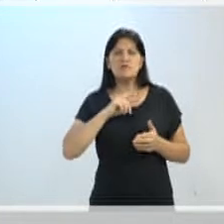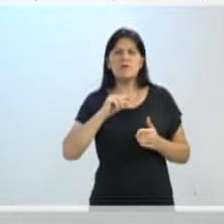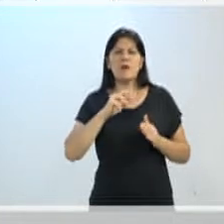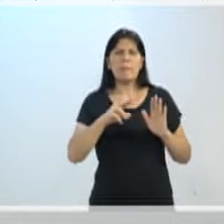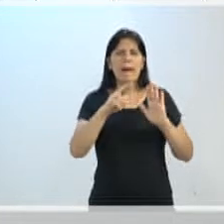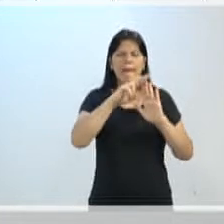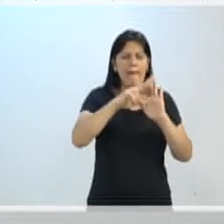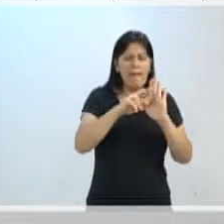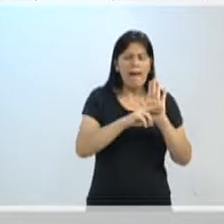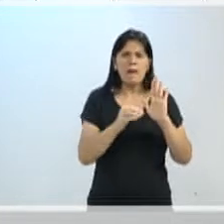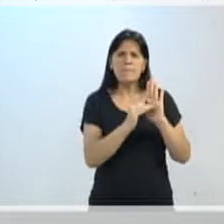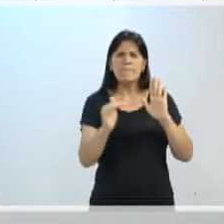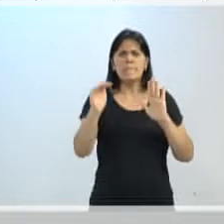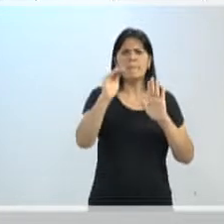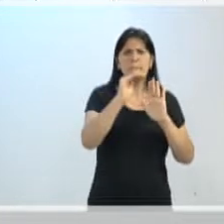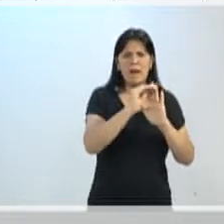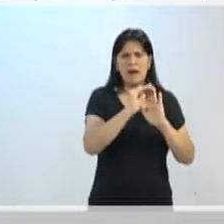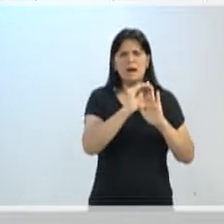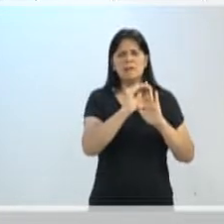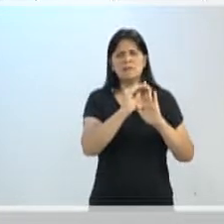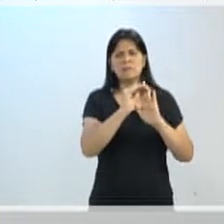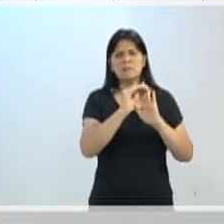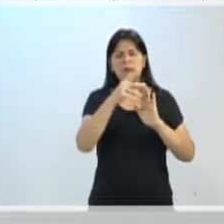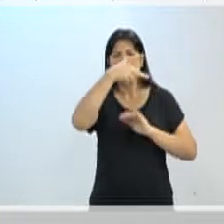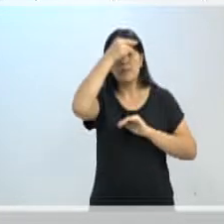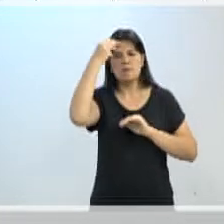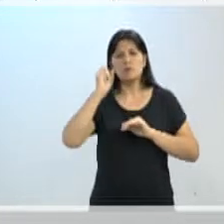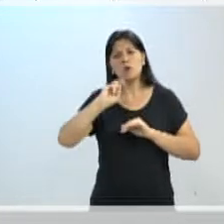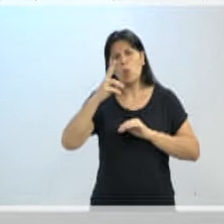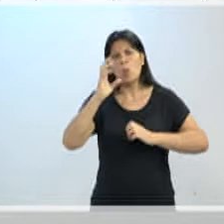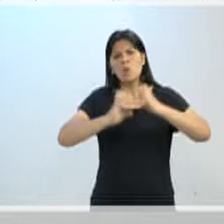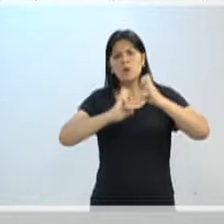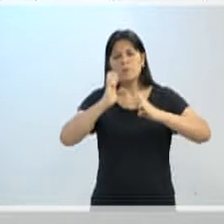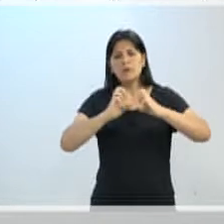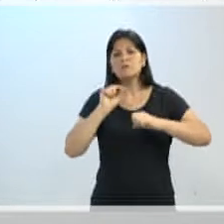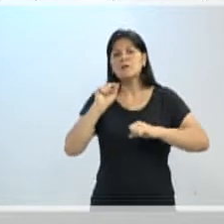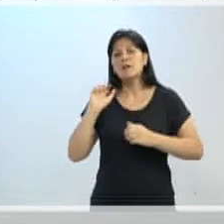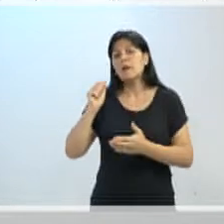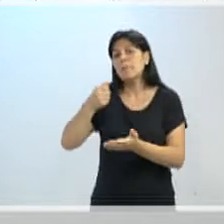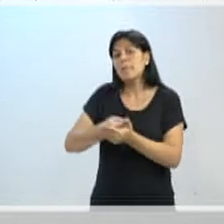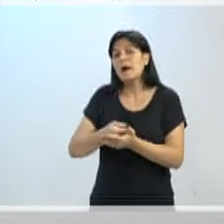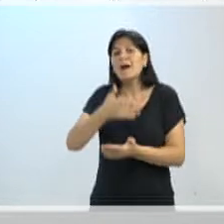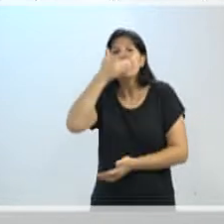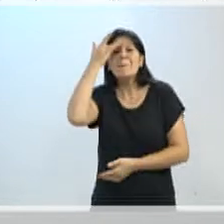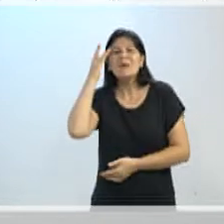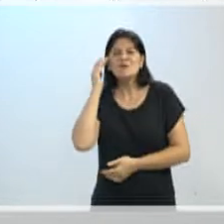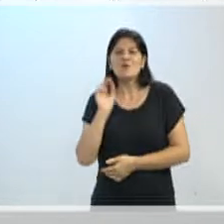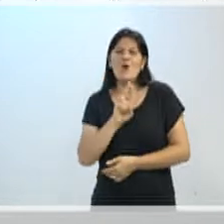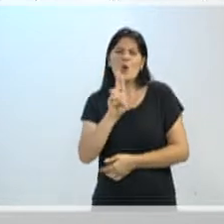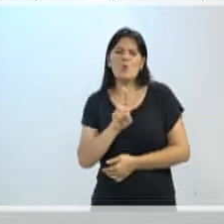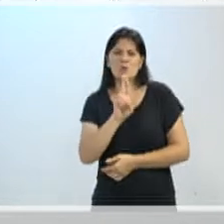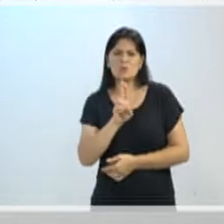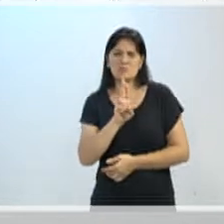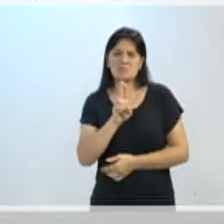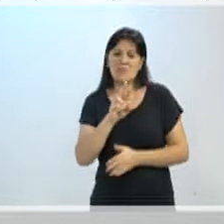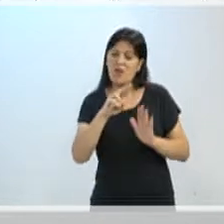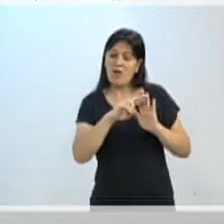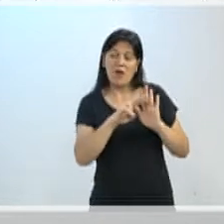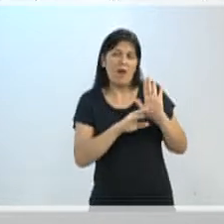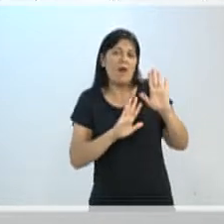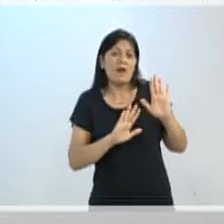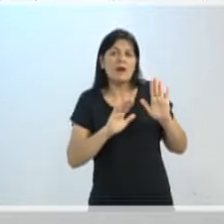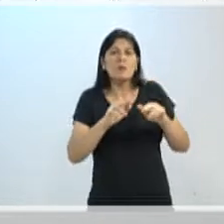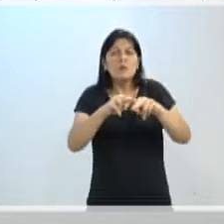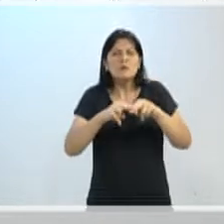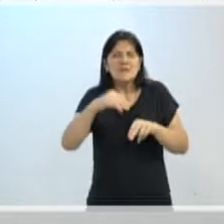da Blumenau ou da própria prefeitura, que recai na tarifa, quem vai pagar o usuário. Hoje a regra é essa. Então, a gente tem que tentar